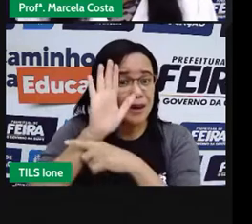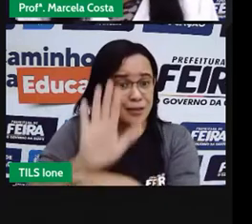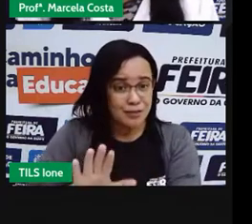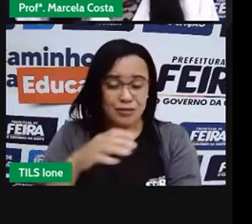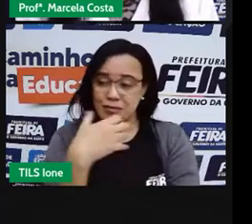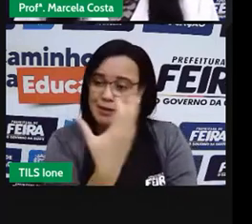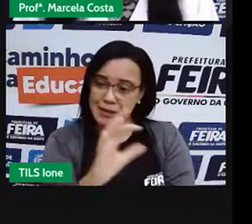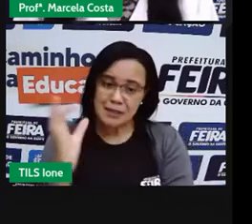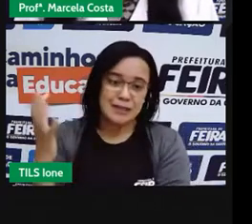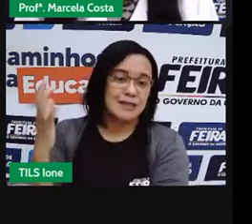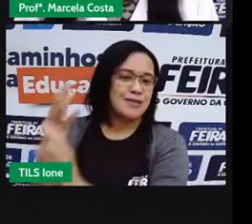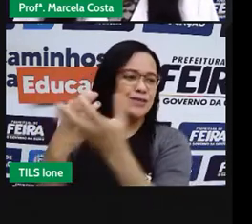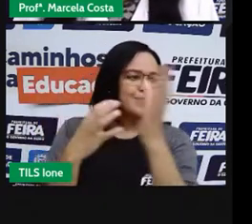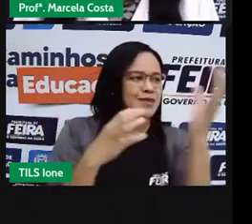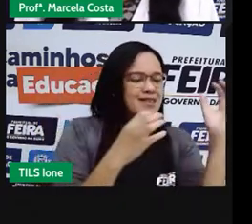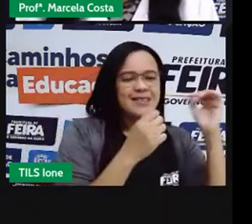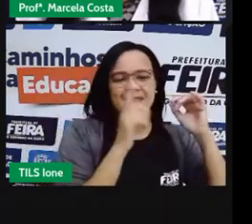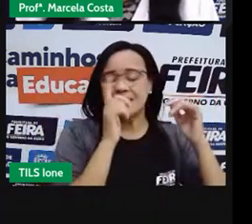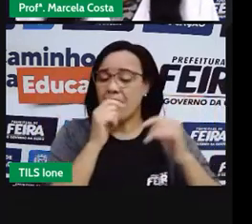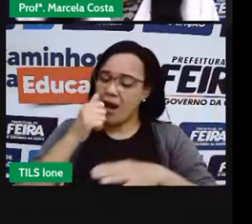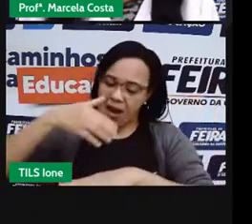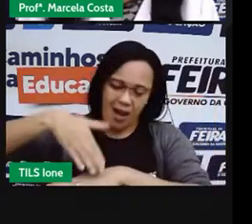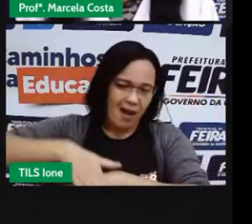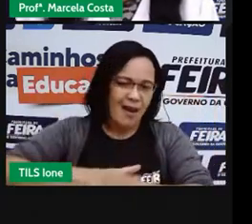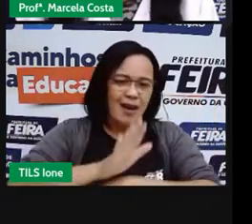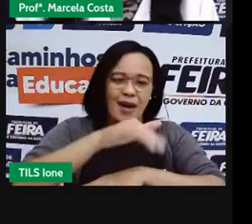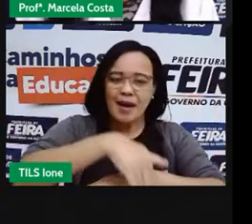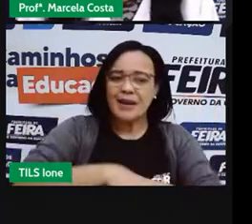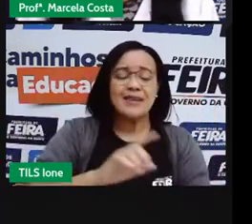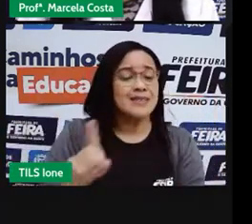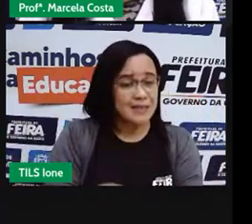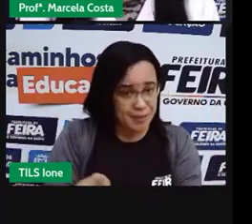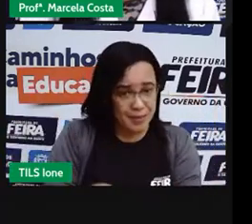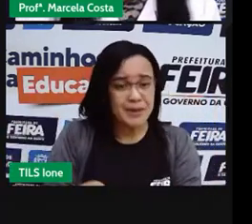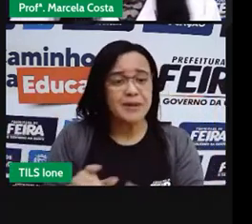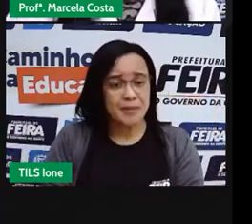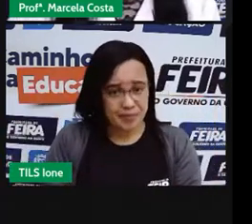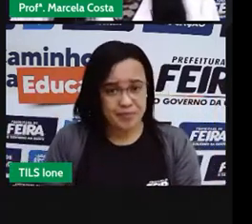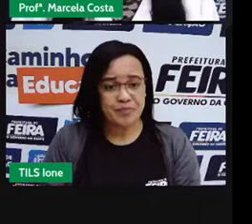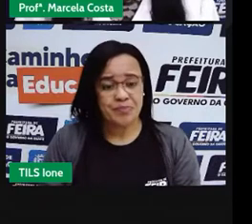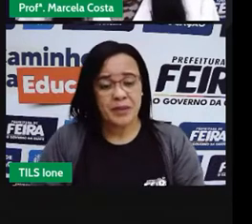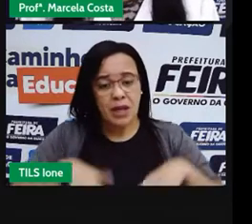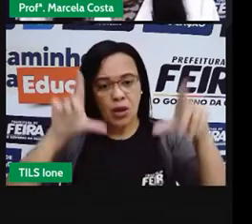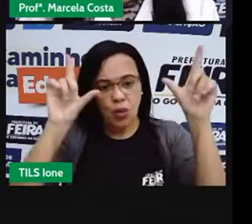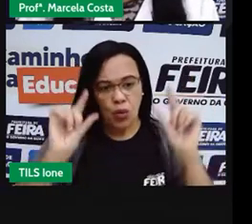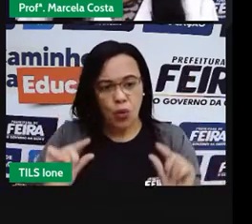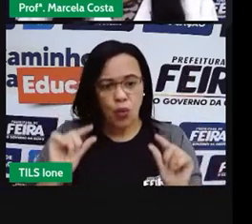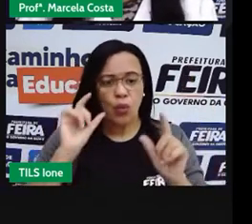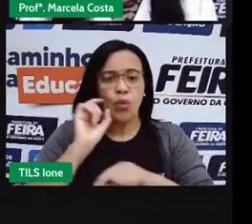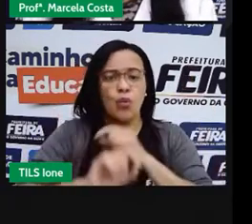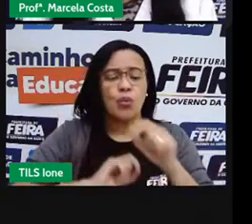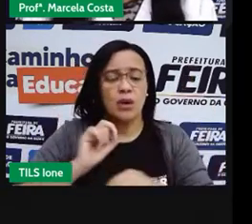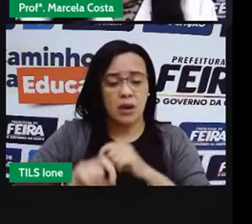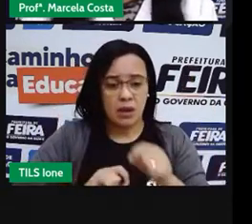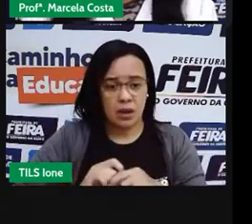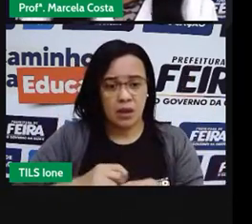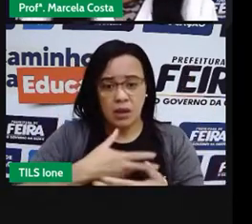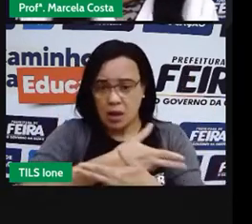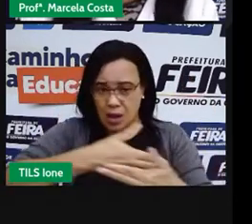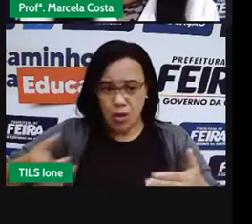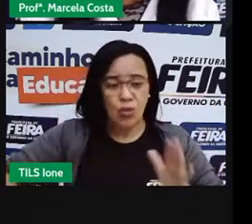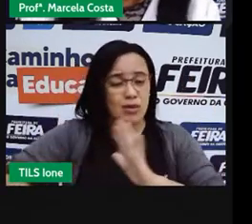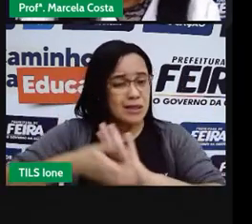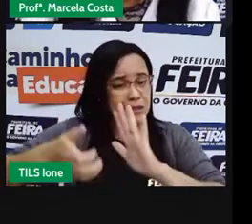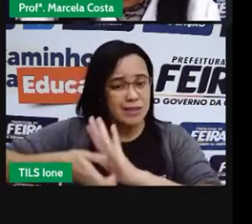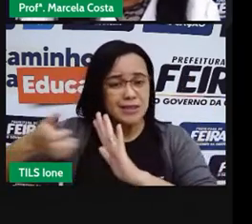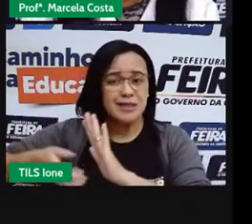E você ajuda também no sentido de diminuir ali a extração e refeixão da natureza